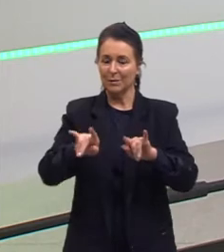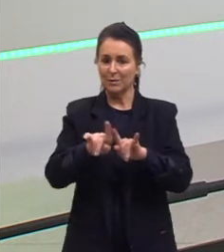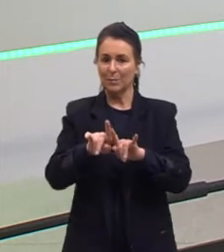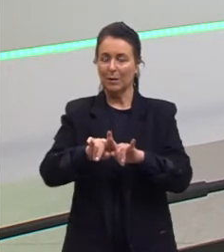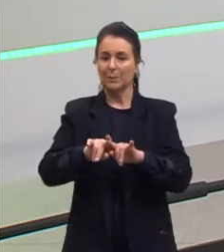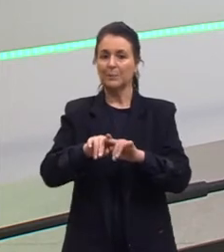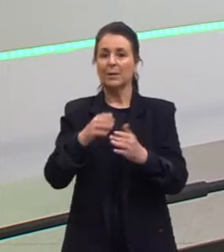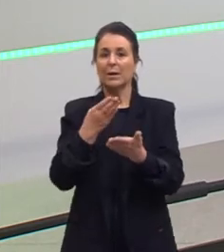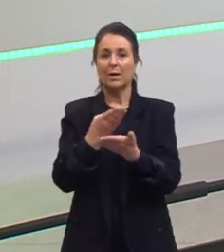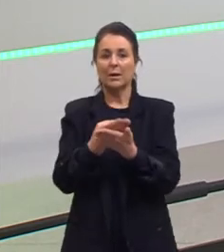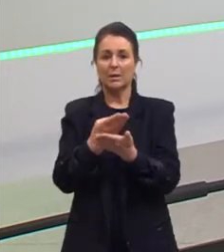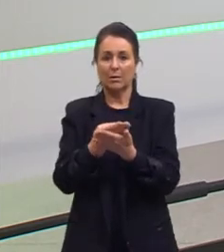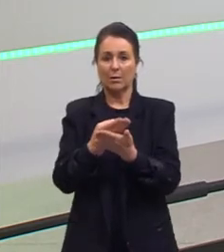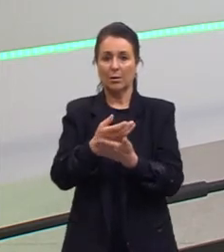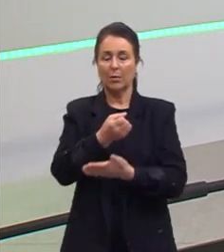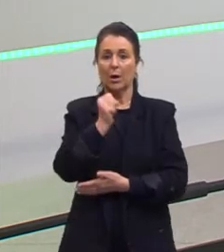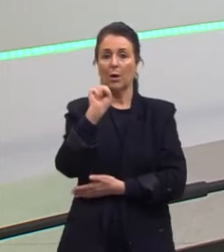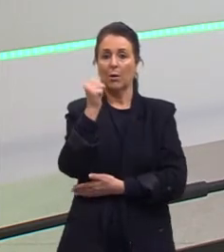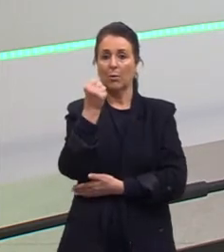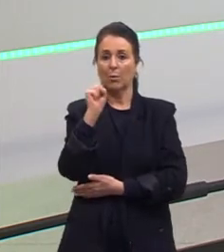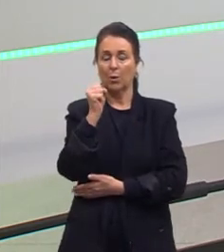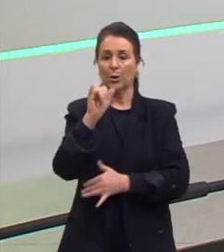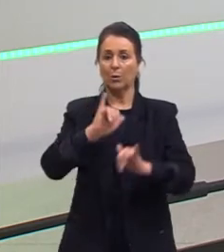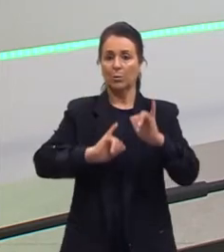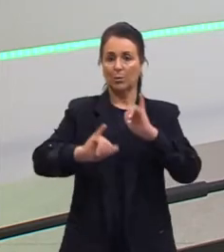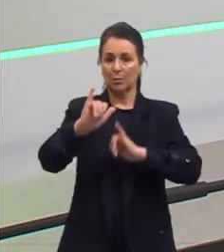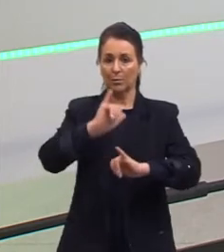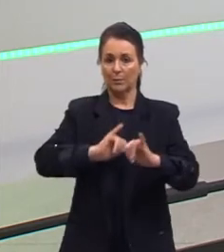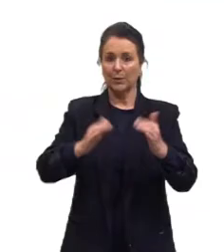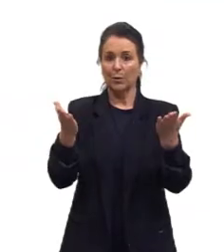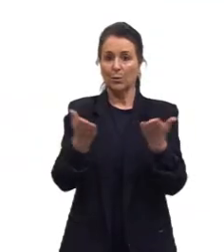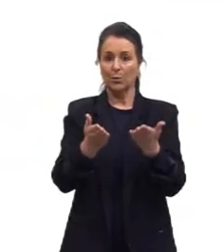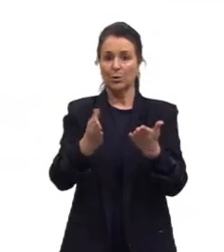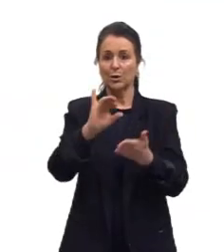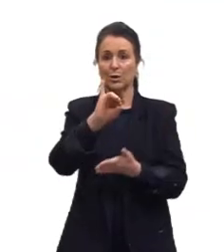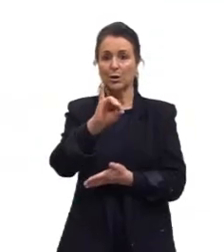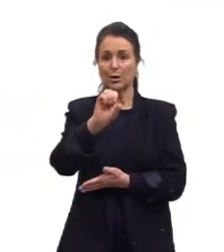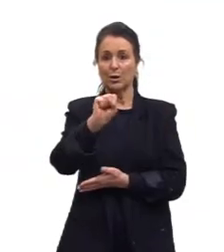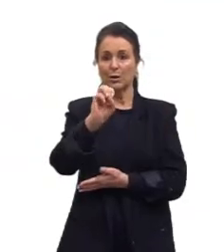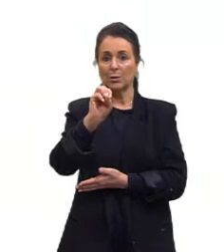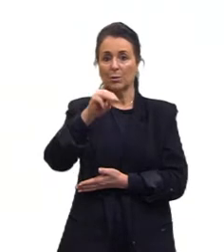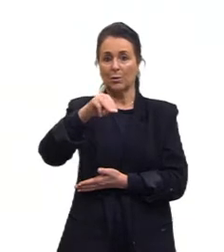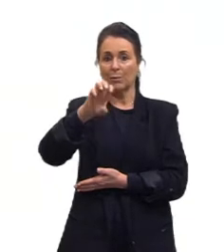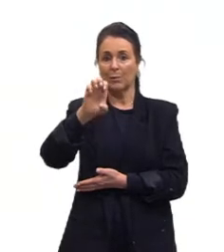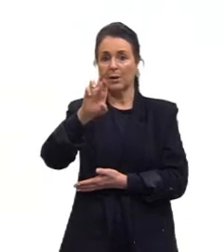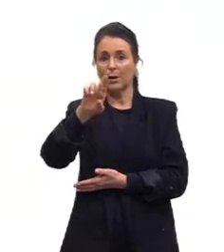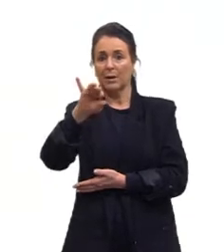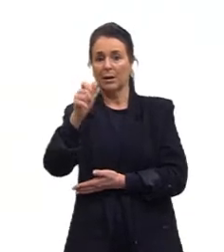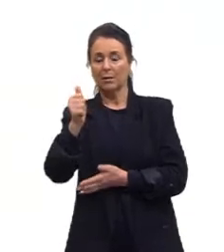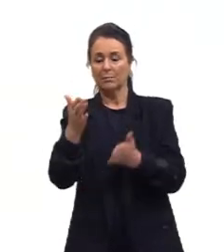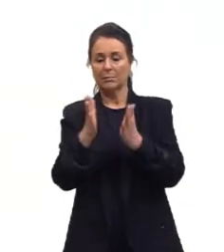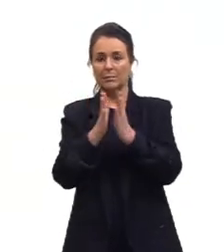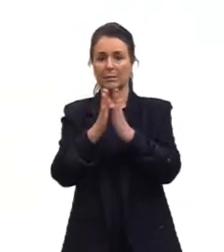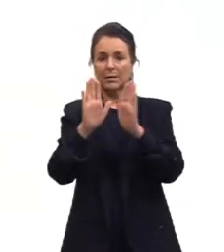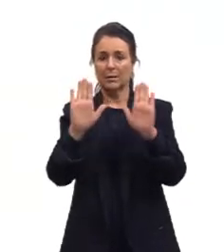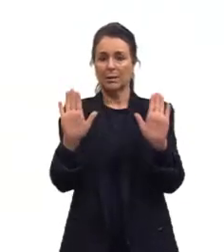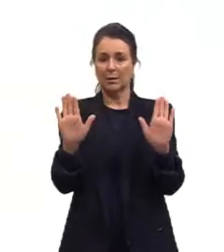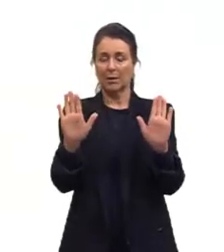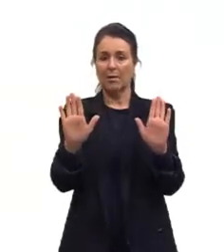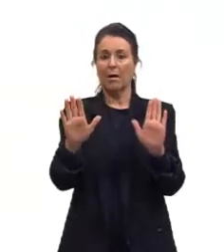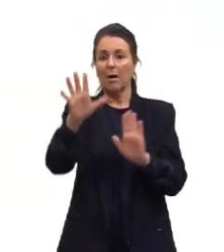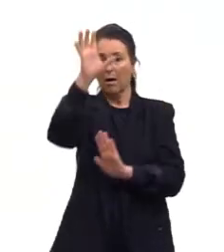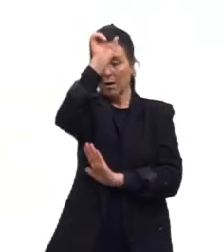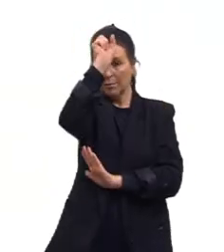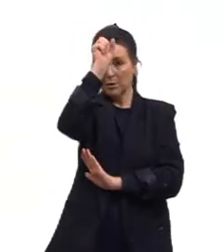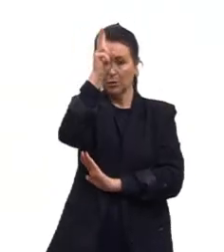8 de Química Orgânica, nós vamos ver Isomeria. A Isomeria é um conteúdo que a gente vê ali no final do terceiro ano do Ensino Médio, para